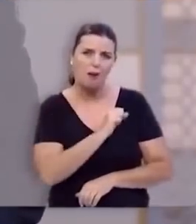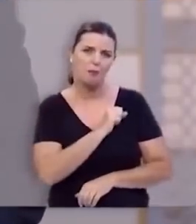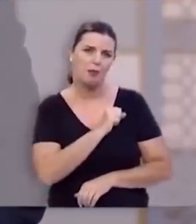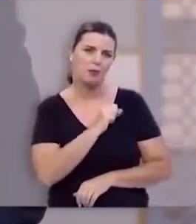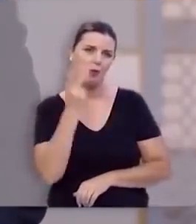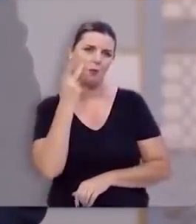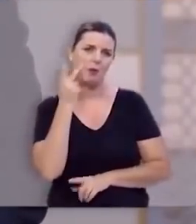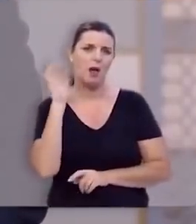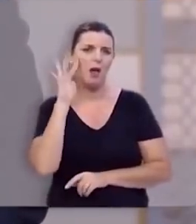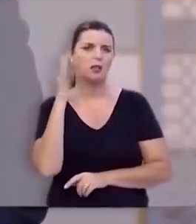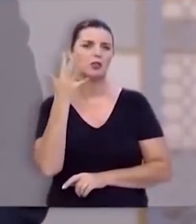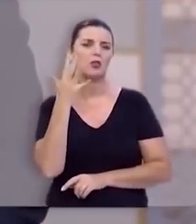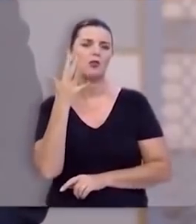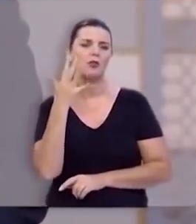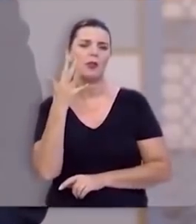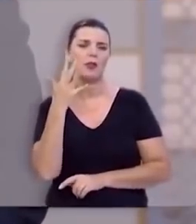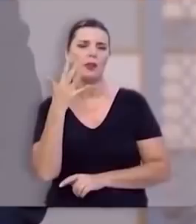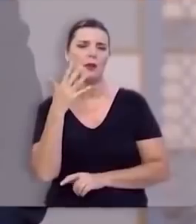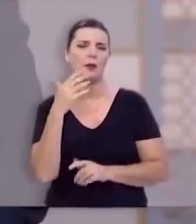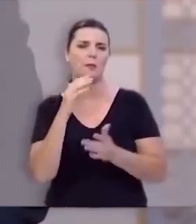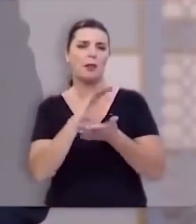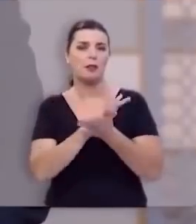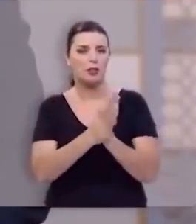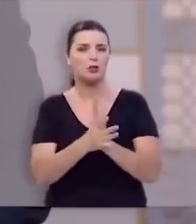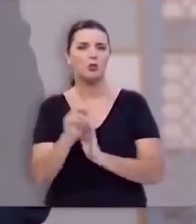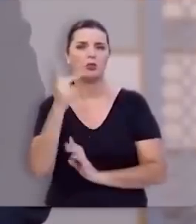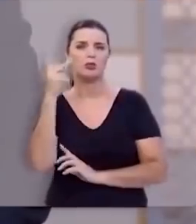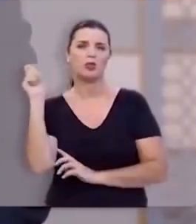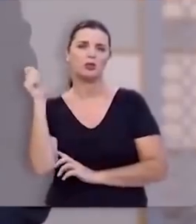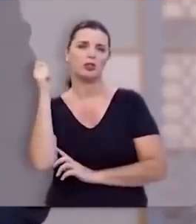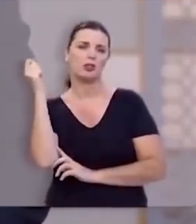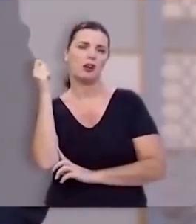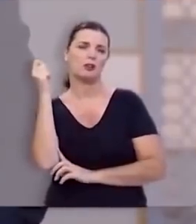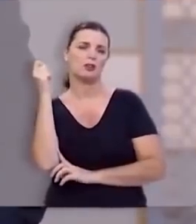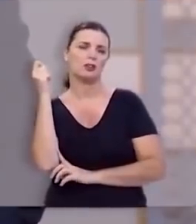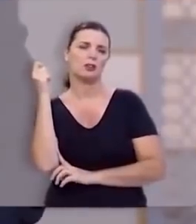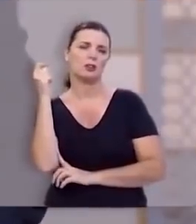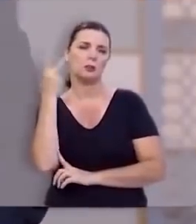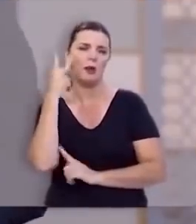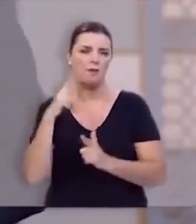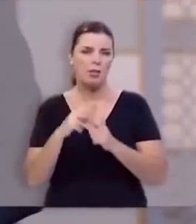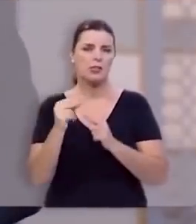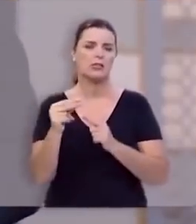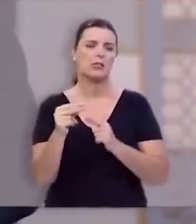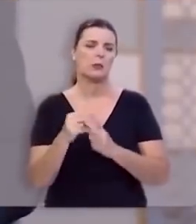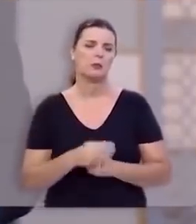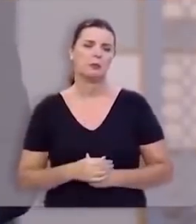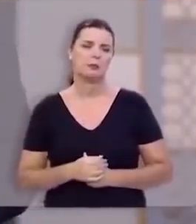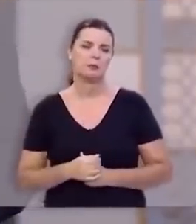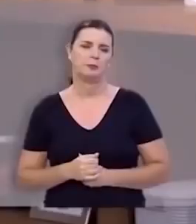para resolver isso. Pressa para derrubar os seus gigantes. Pressa para vencer.